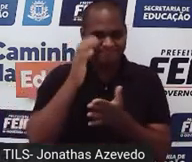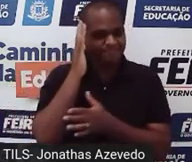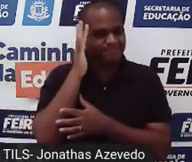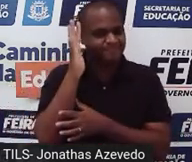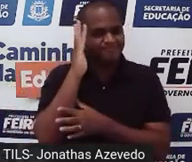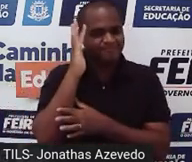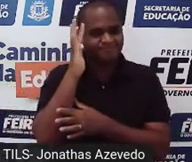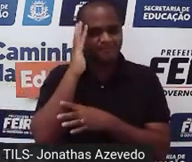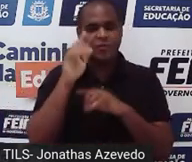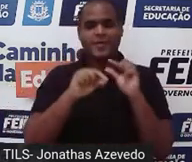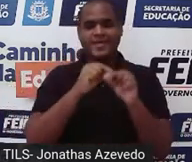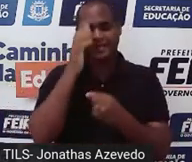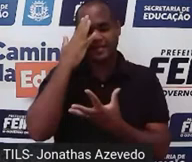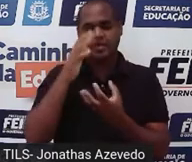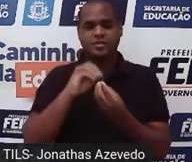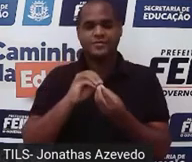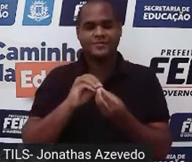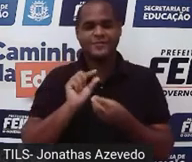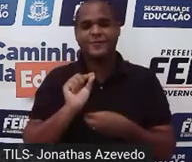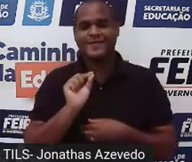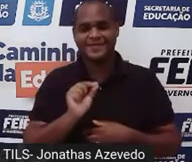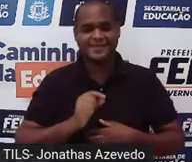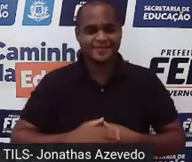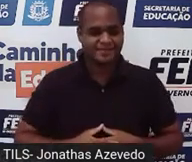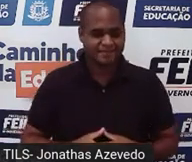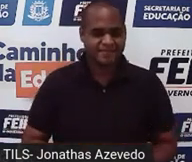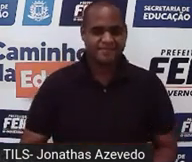quanto você entendeu até aqui. Certo?